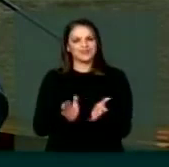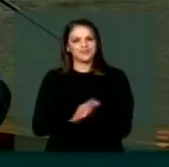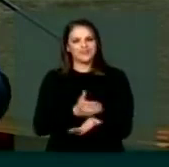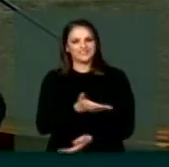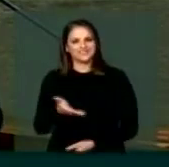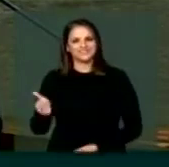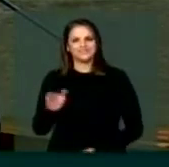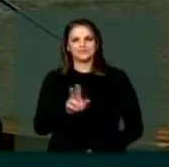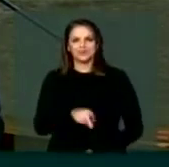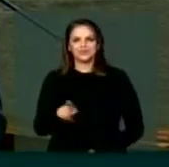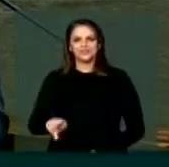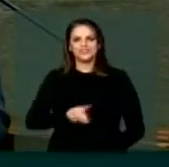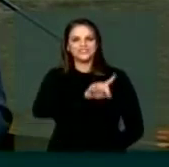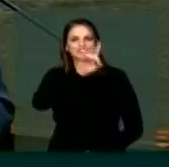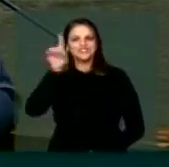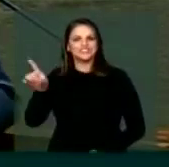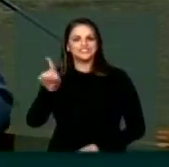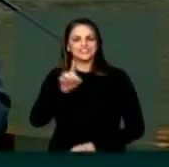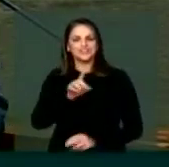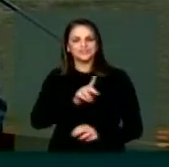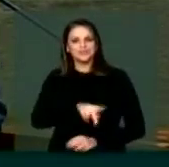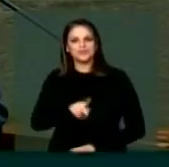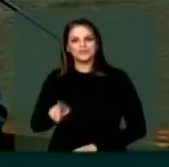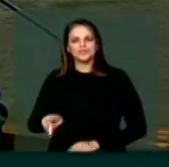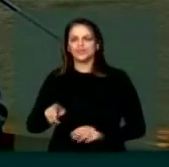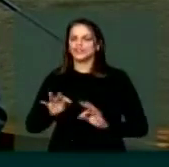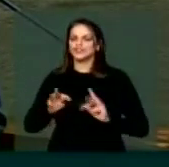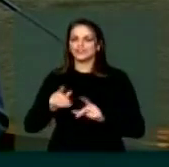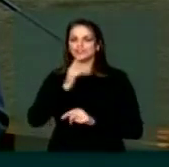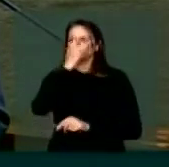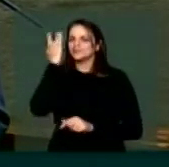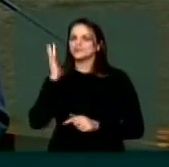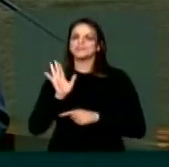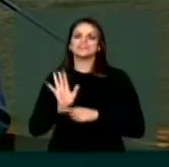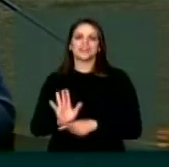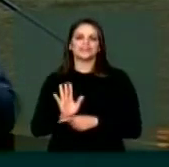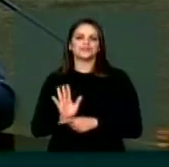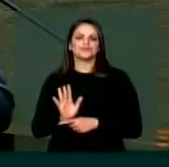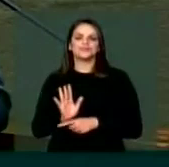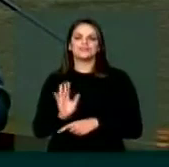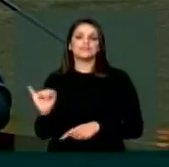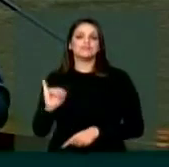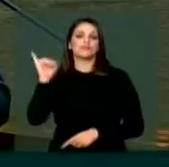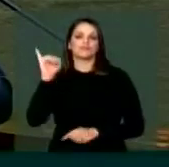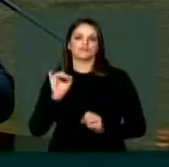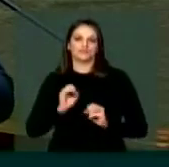educadores, de todos os que contribuem para essa tarefa tão importante.